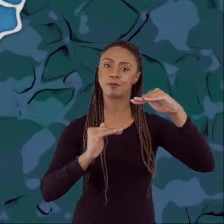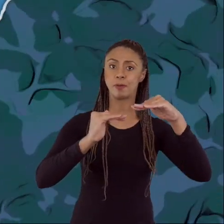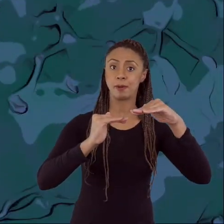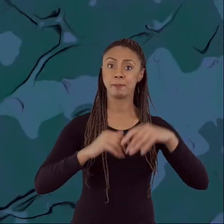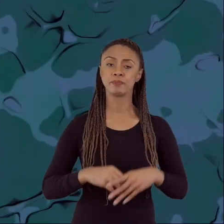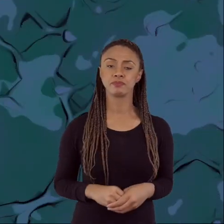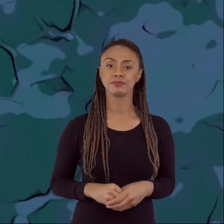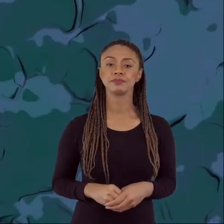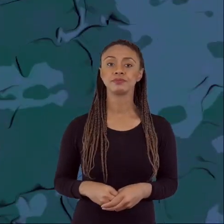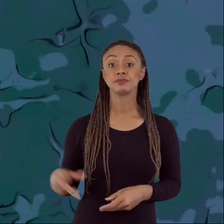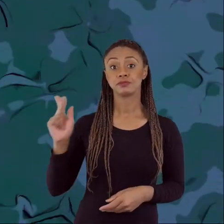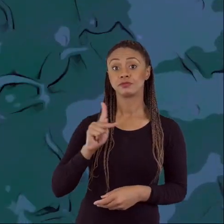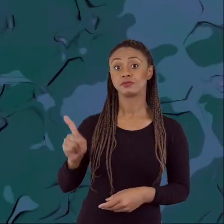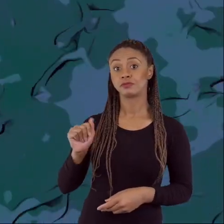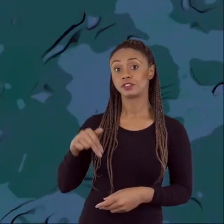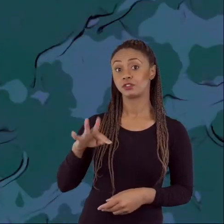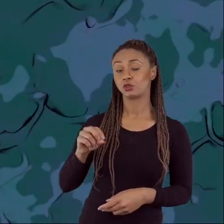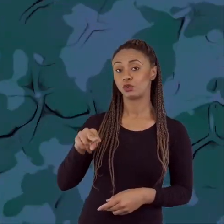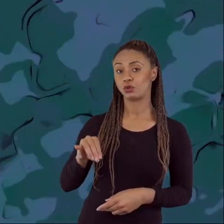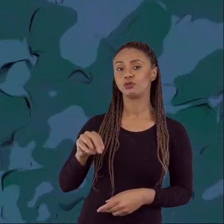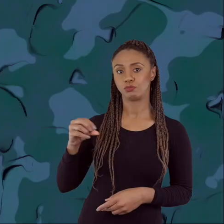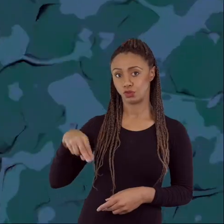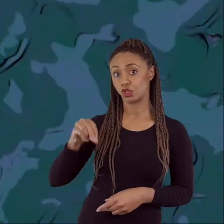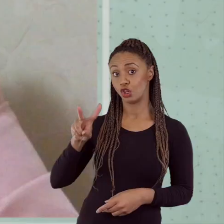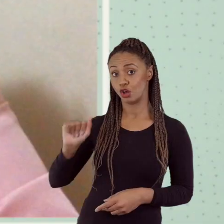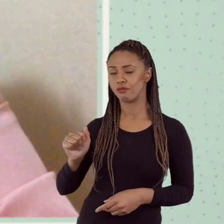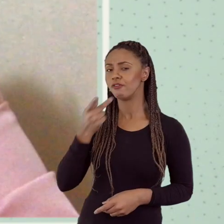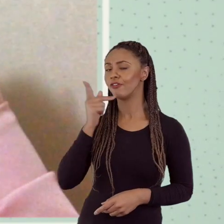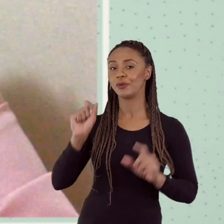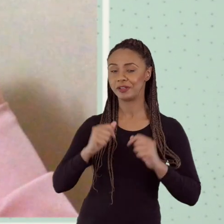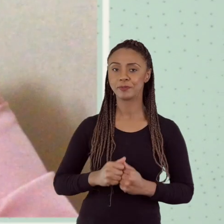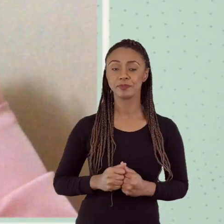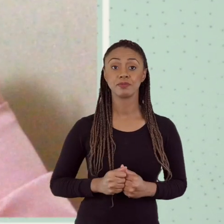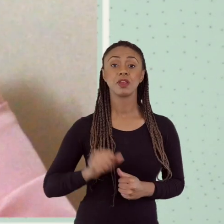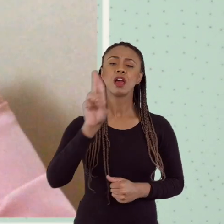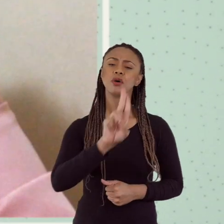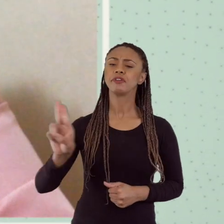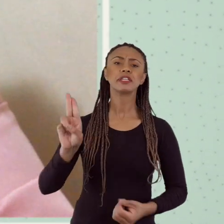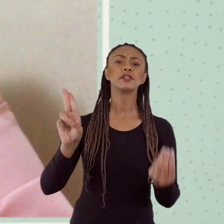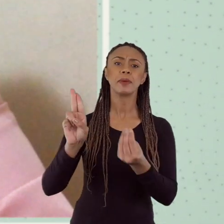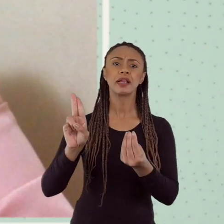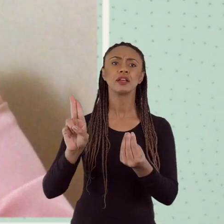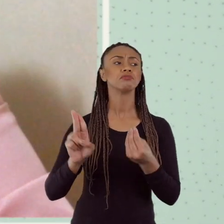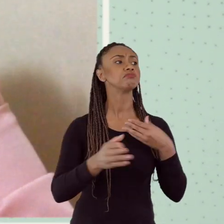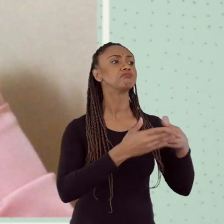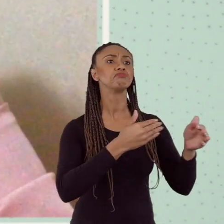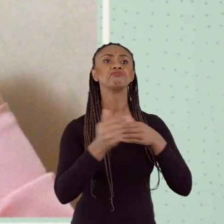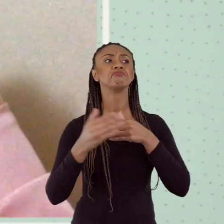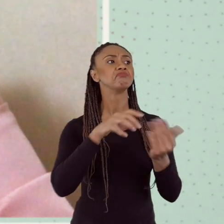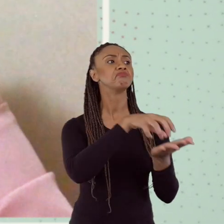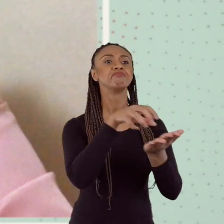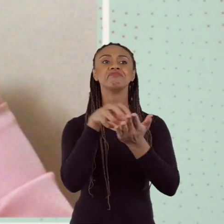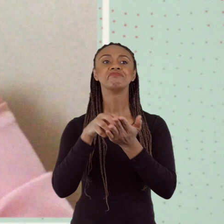desigualdades. Como disse o professor António Novoa, a universidade serve para fazer aquilo que nenhuma